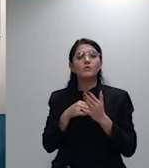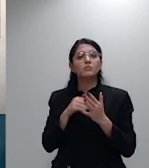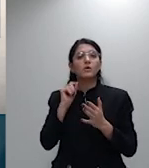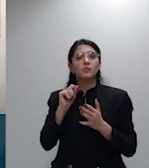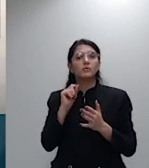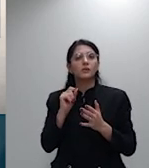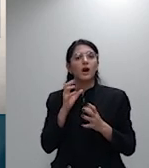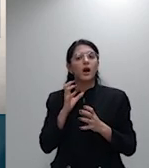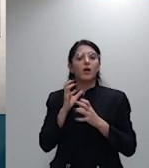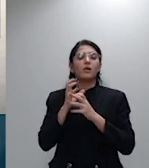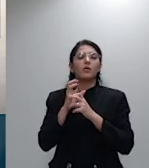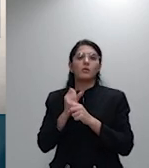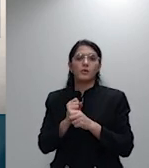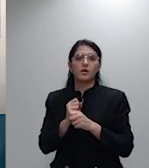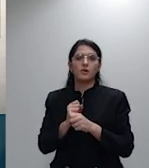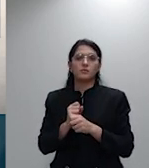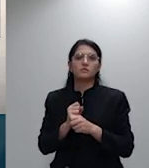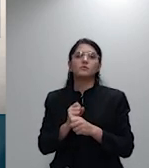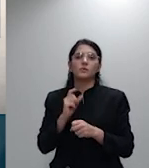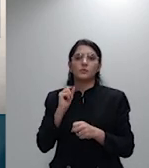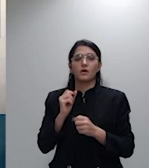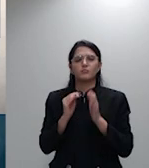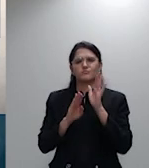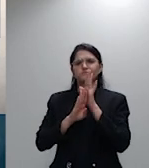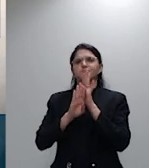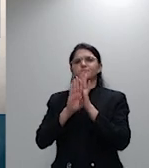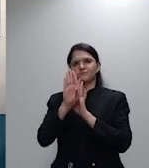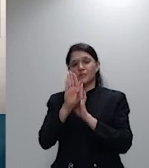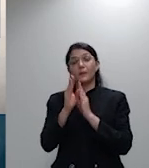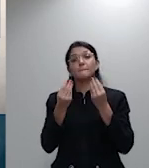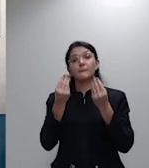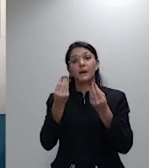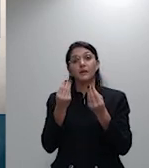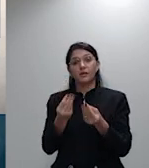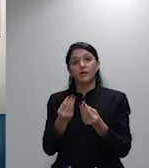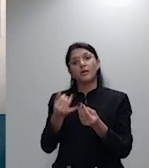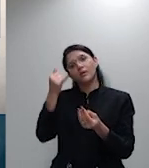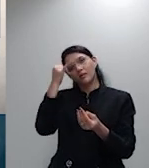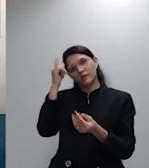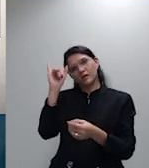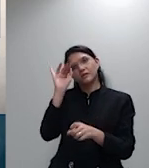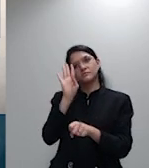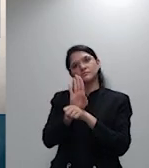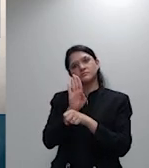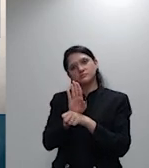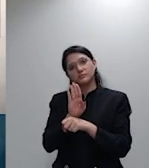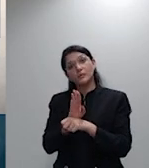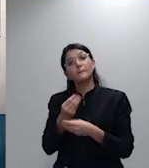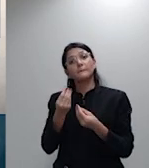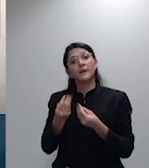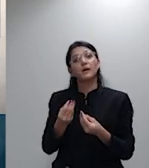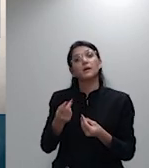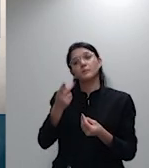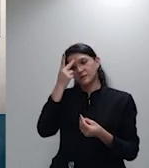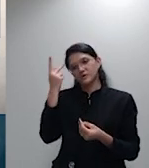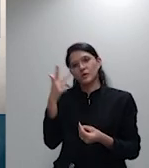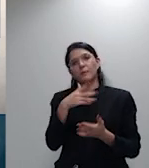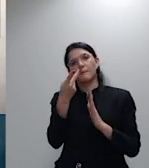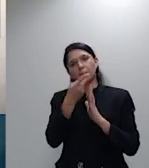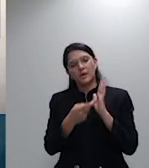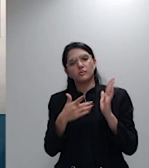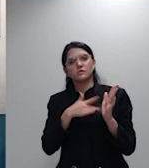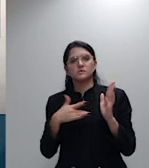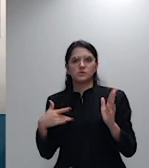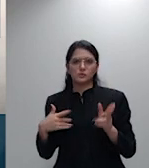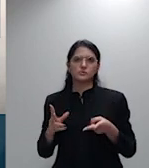possa servir de barreira a permanência do consumidor no plano de saúde e aqui nós temos exatamente a ideia